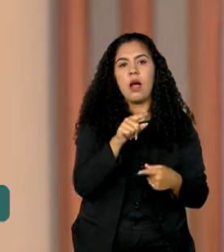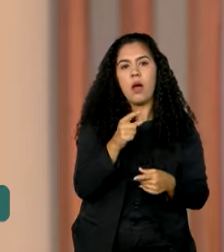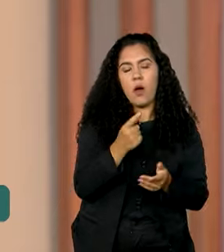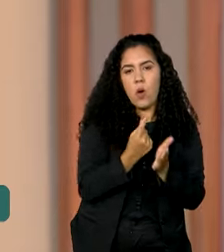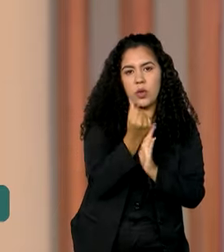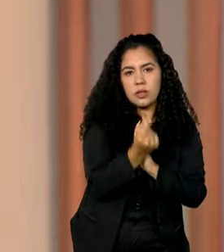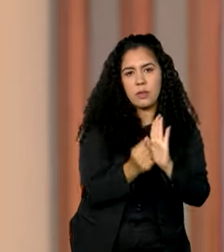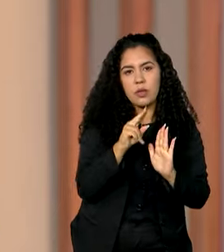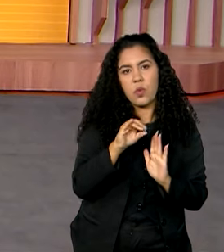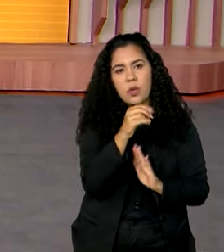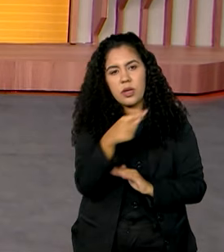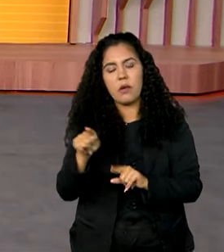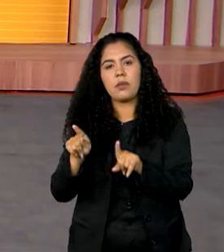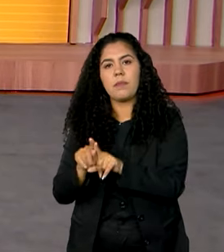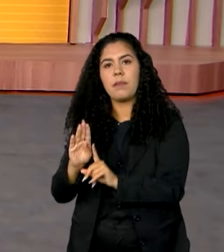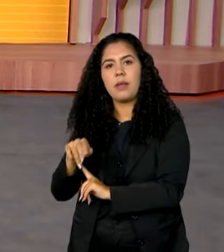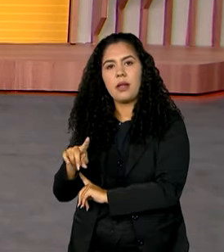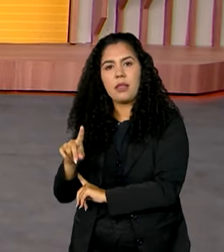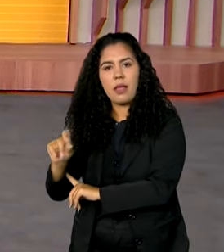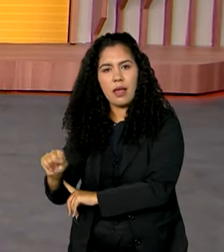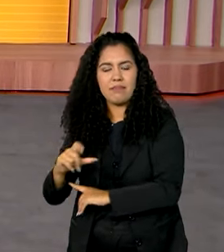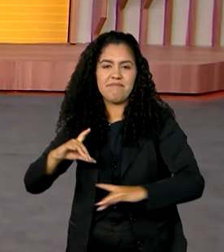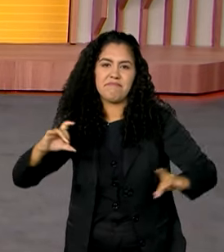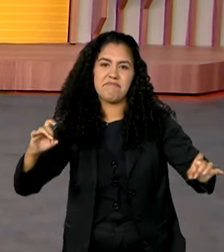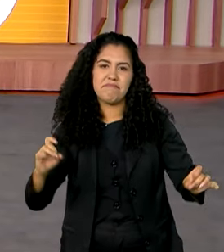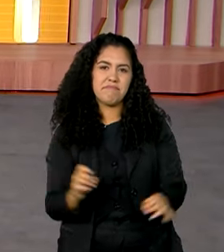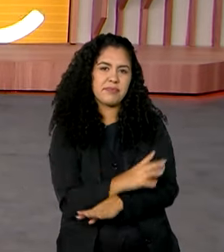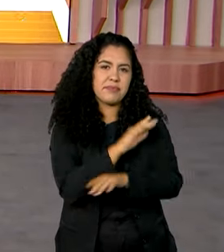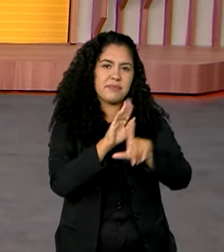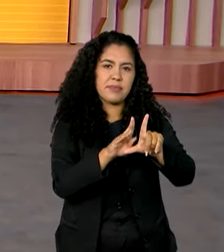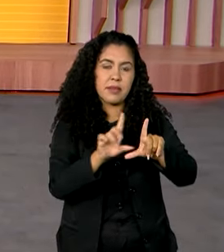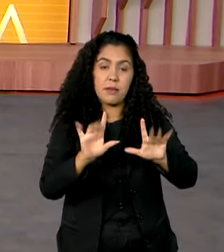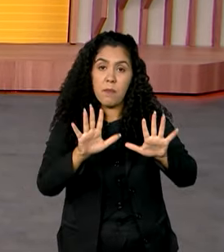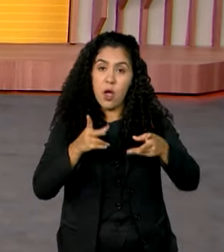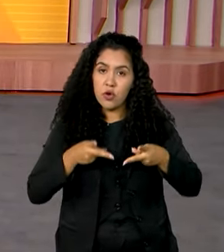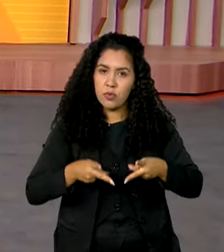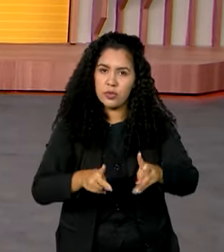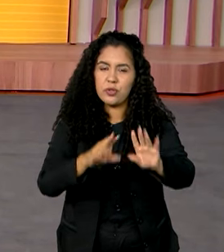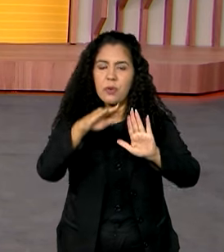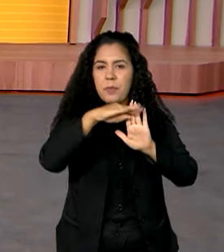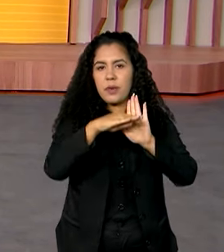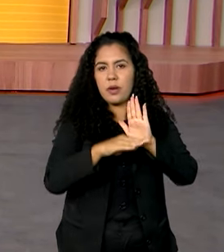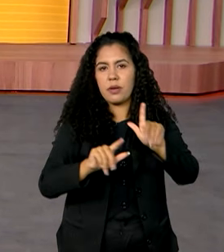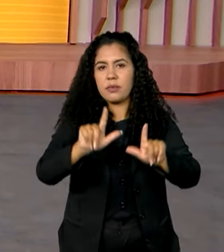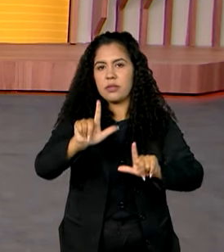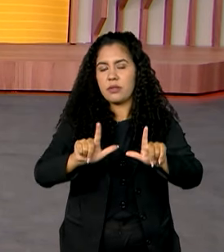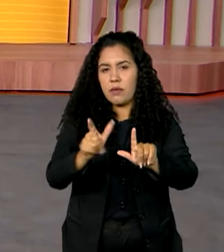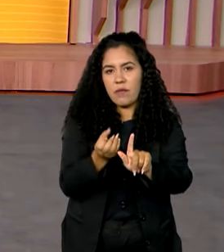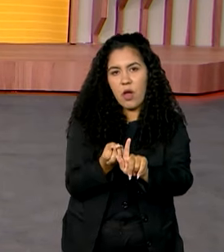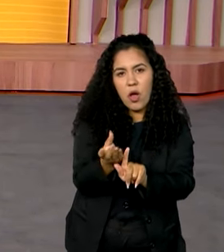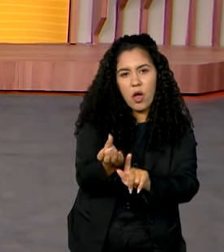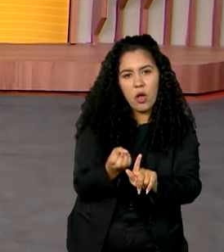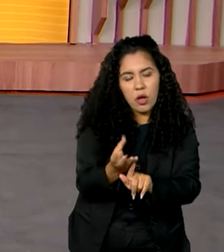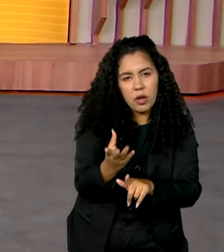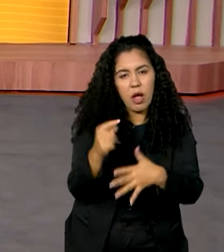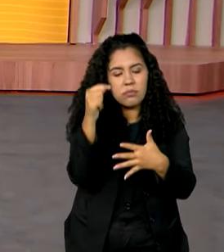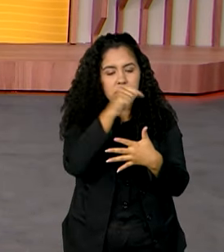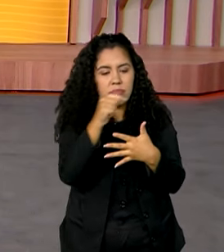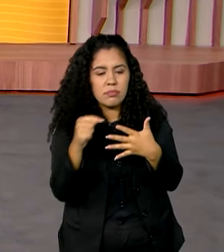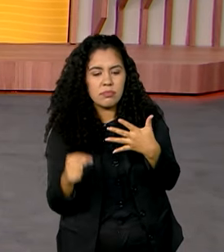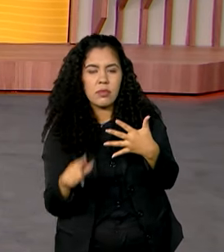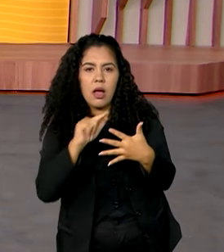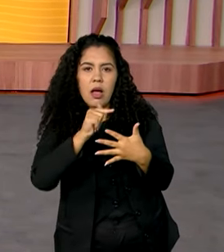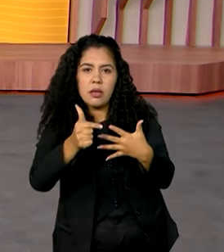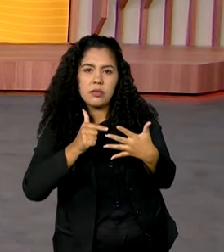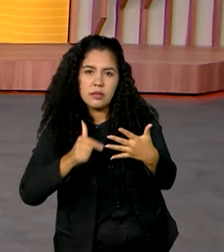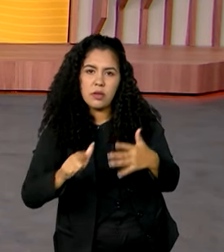de Itaipu. E o Brasil em Dia fica por aqui, mas o Canal GOV segue com a programação, mostrando todas as ações do governo